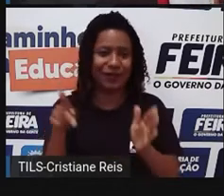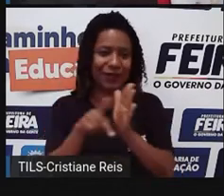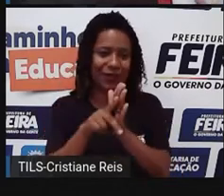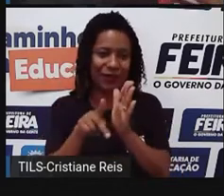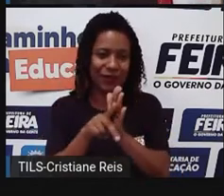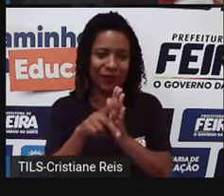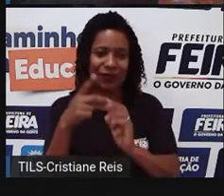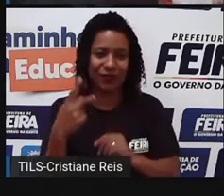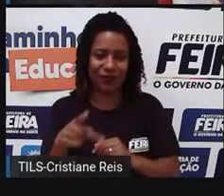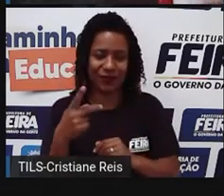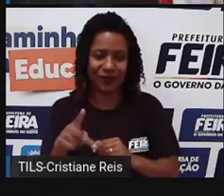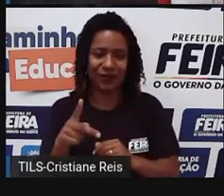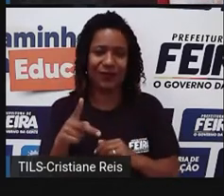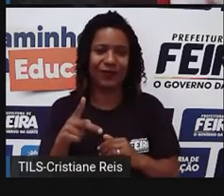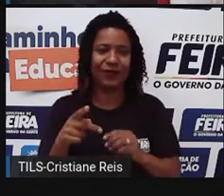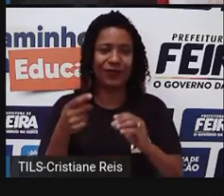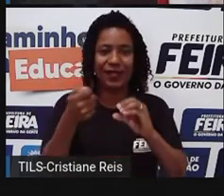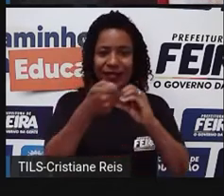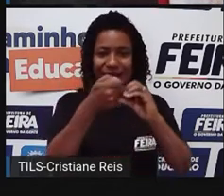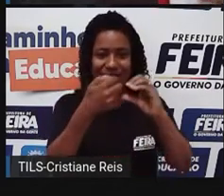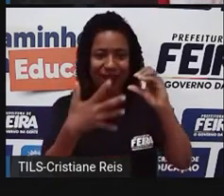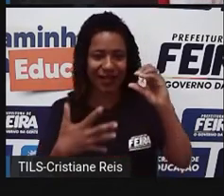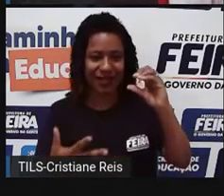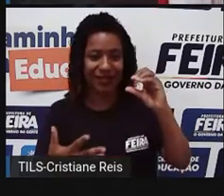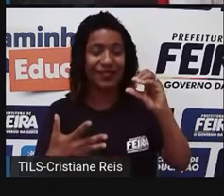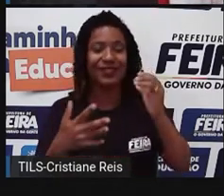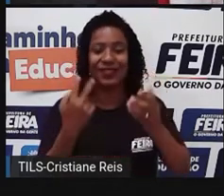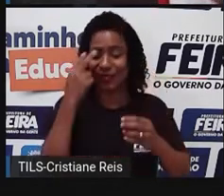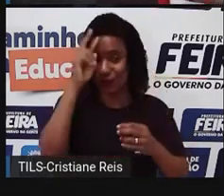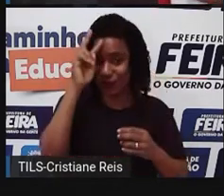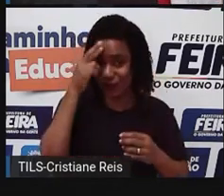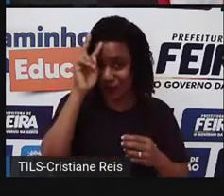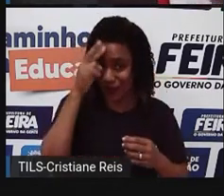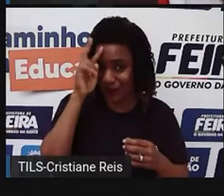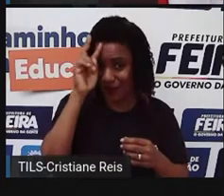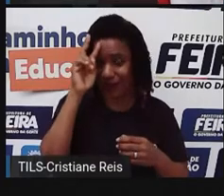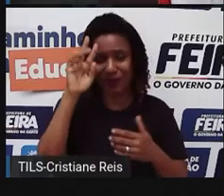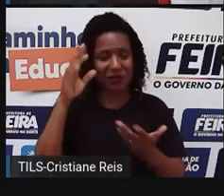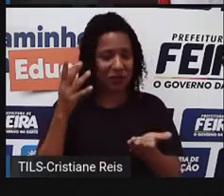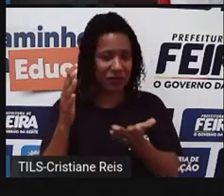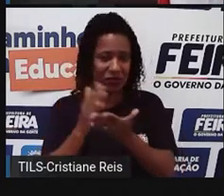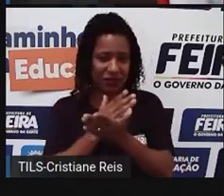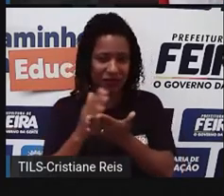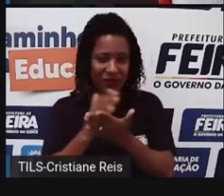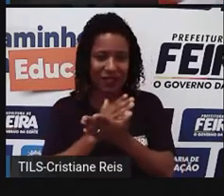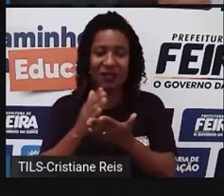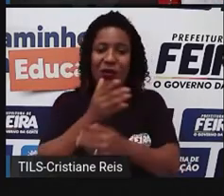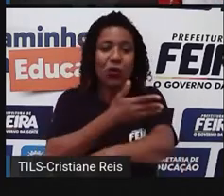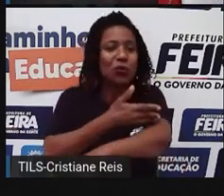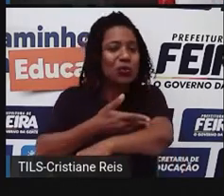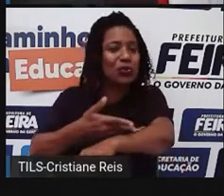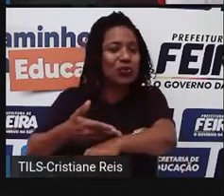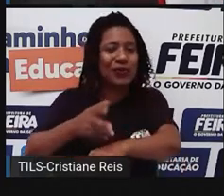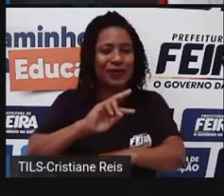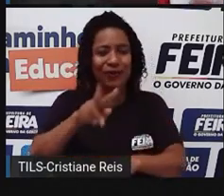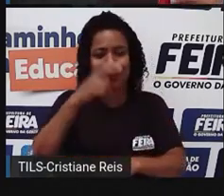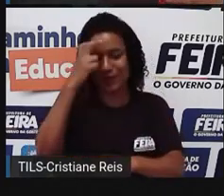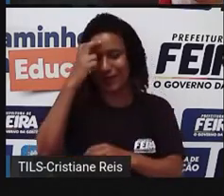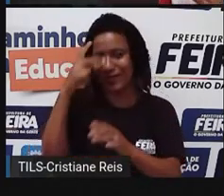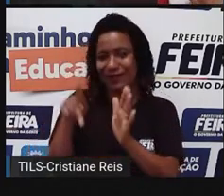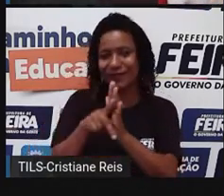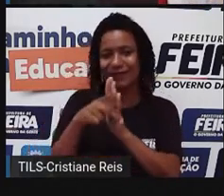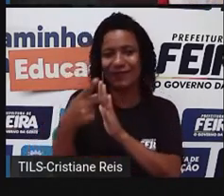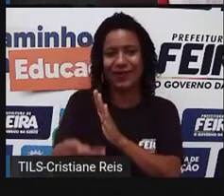os aspectos folclóricos, né, de crendices, dessas coisas que a gente tem, tudo ali está ligado ao povo.